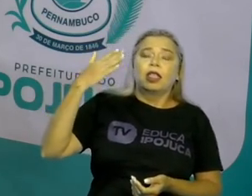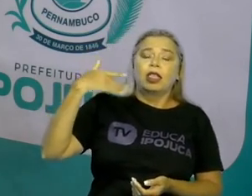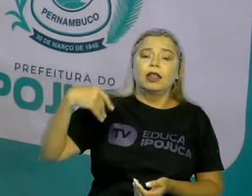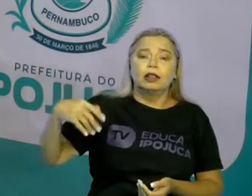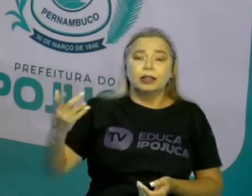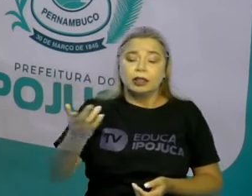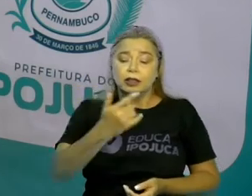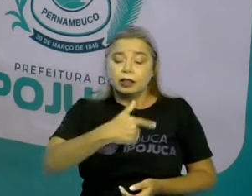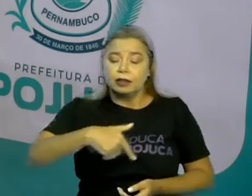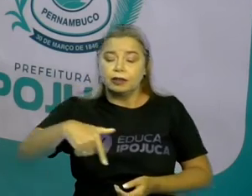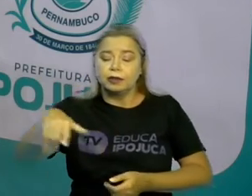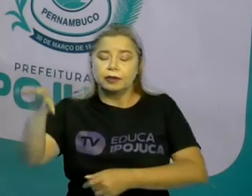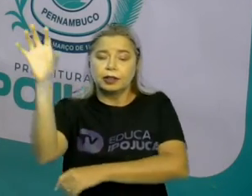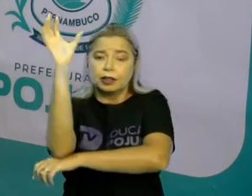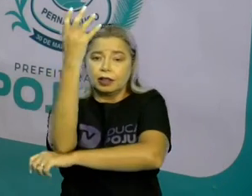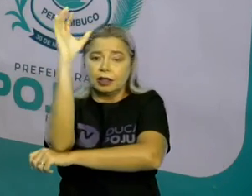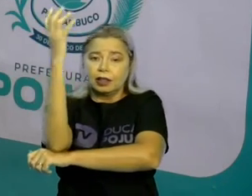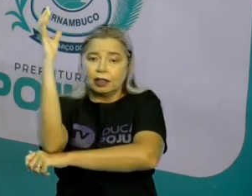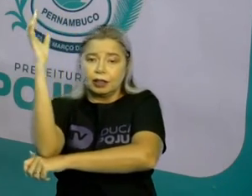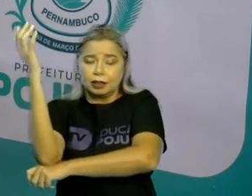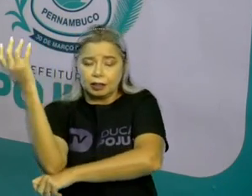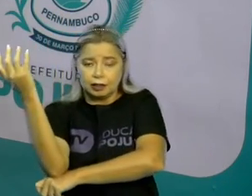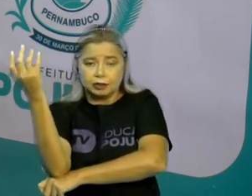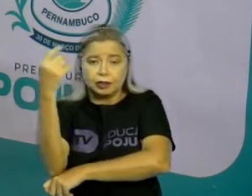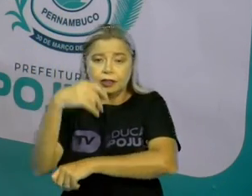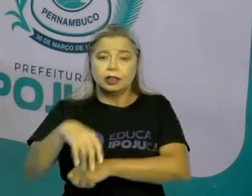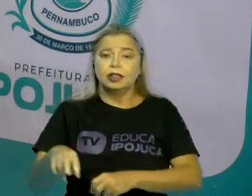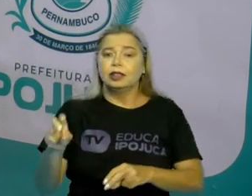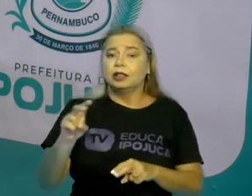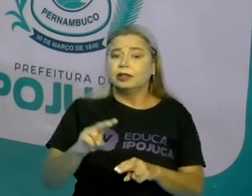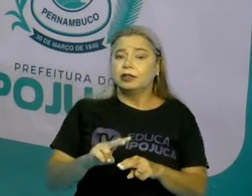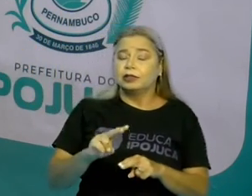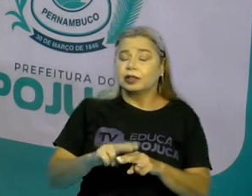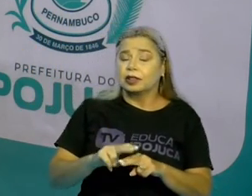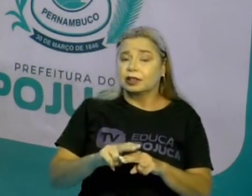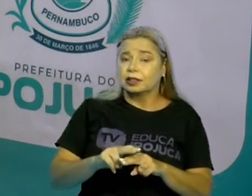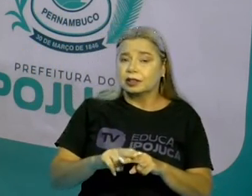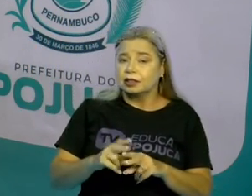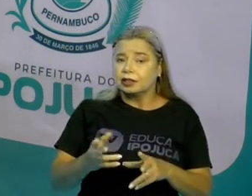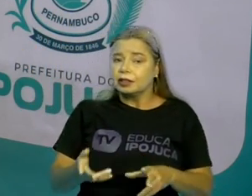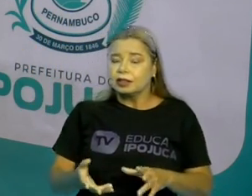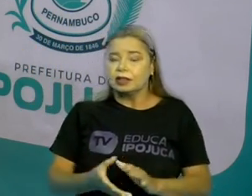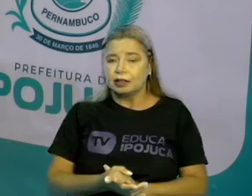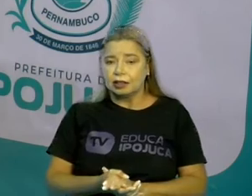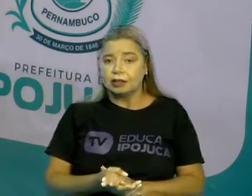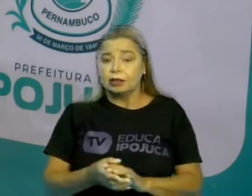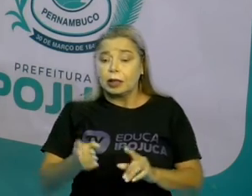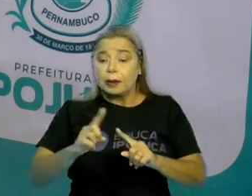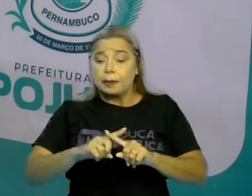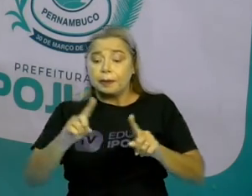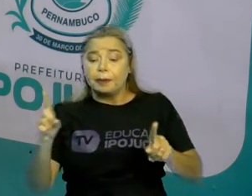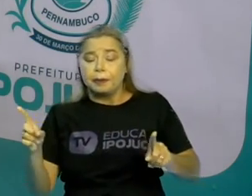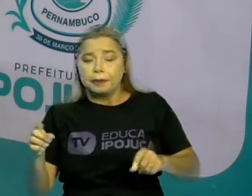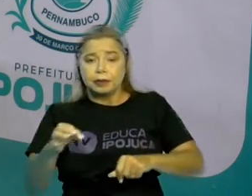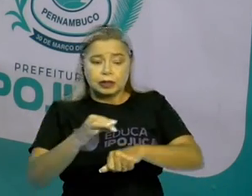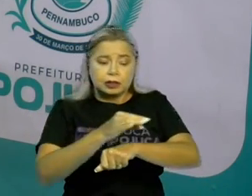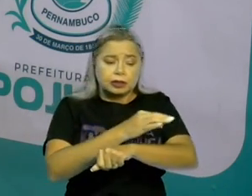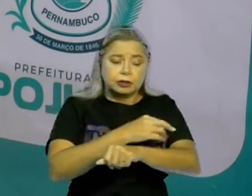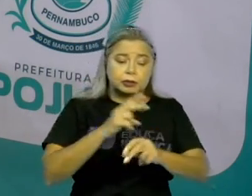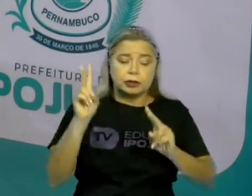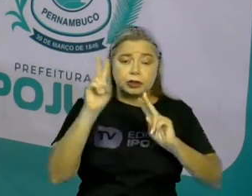está lá o formigueiro, ele começa a incomodar, as formigas tomam uma atitude e vejam que os